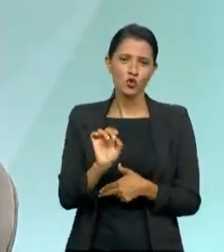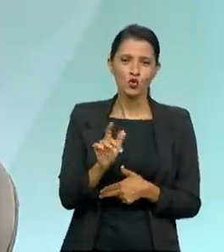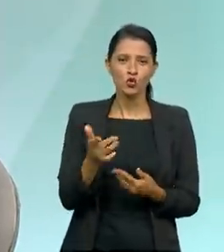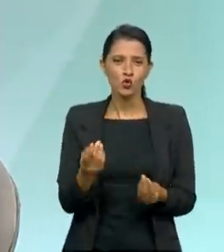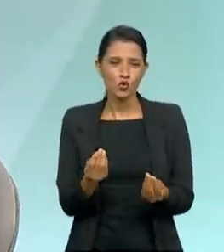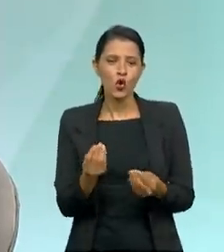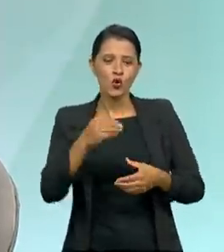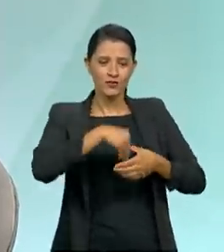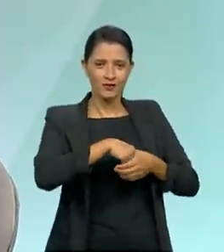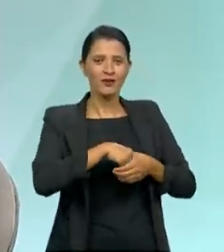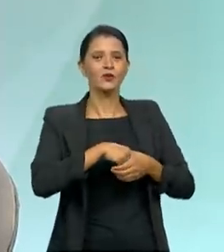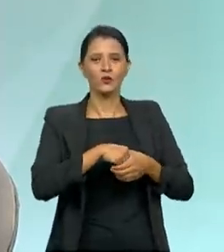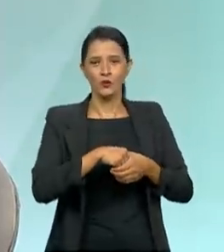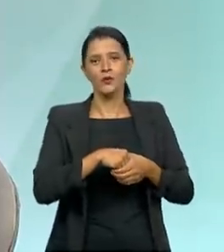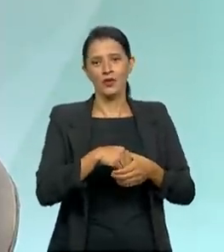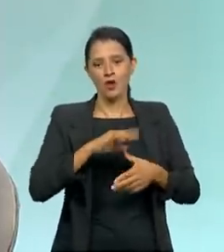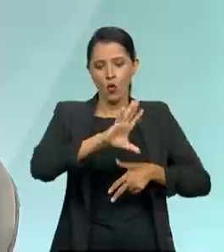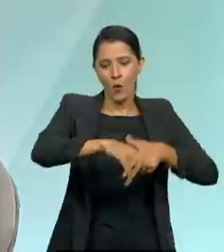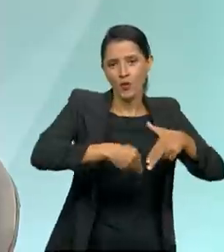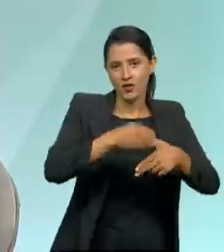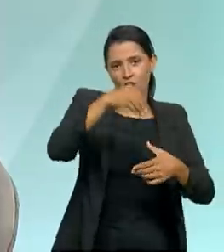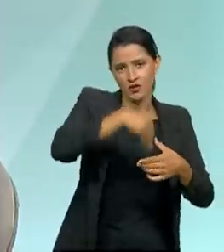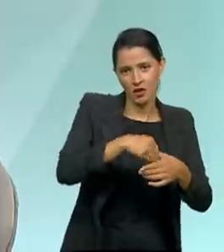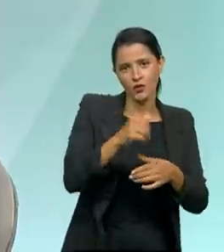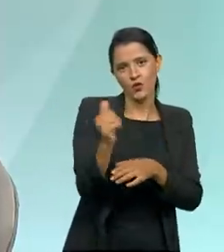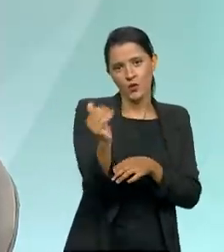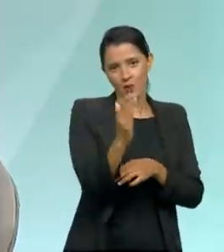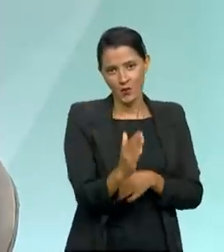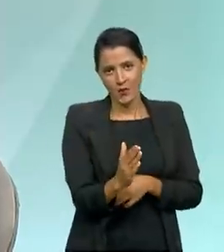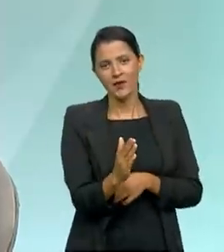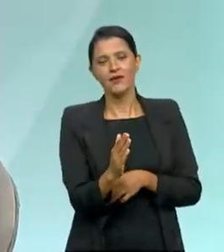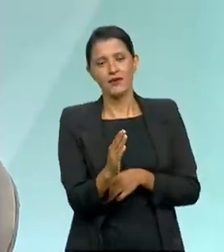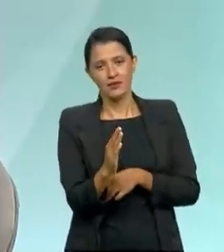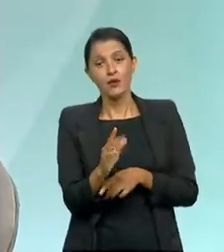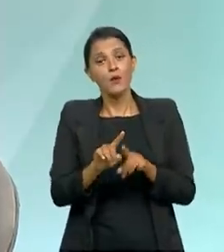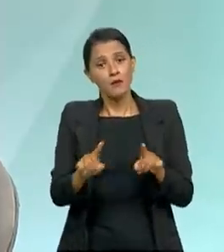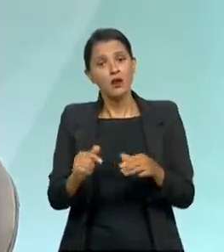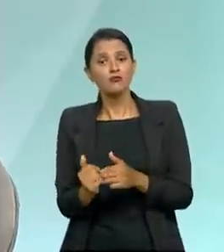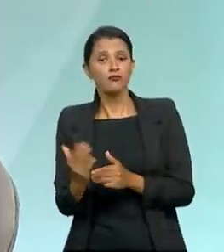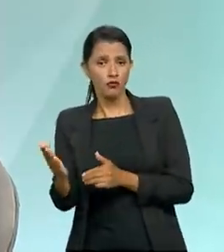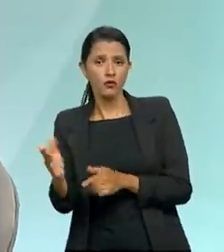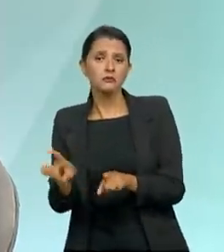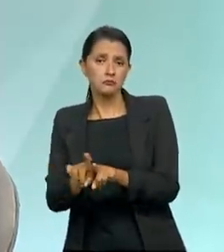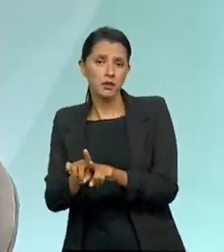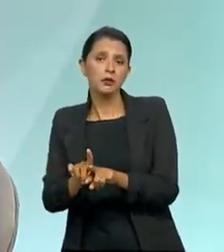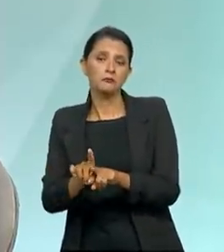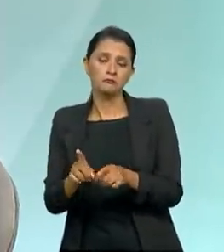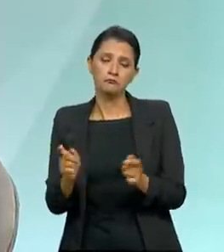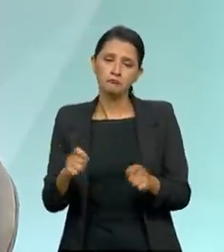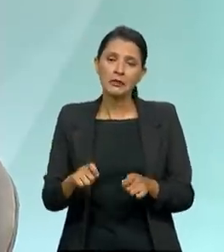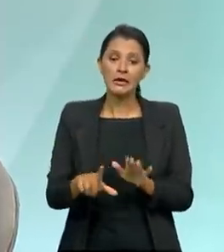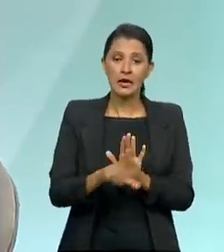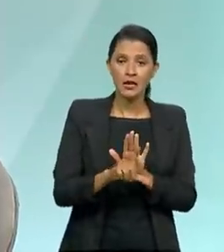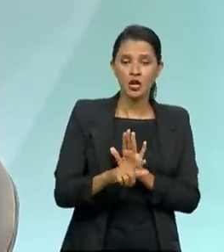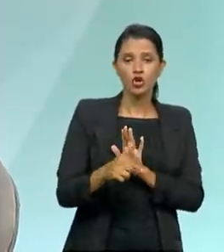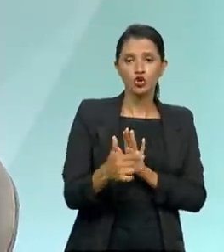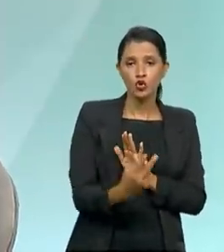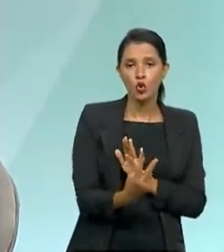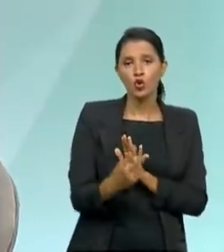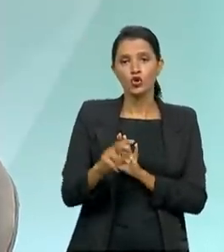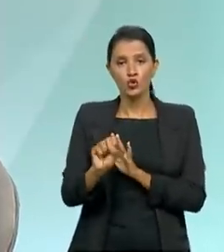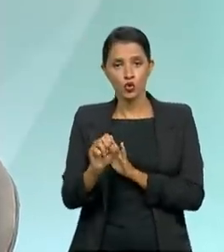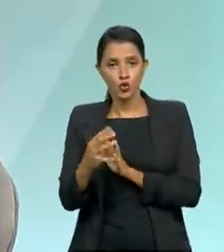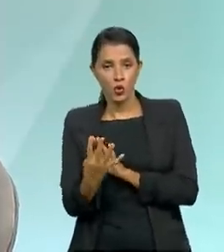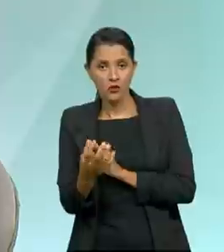internamente, ou seja, corrupção internamente dentro do nosso país, como também uma corrupção transnacional. A Lei 2846, ela é de